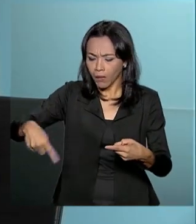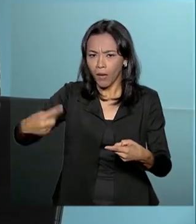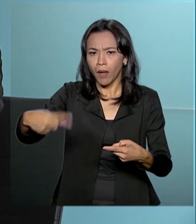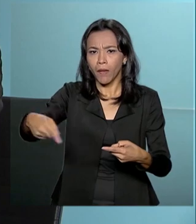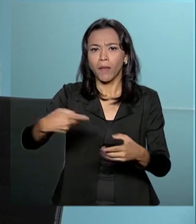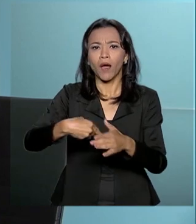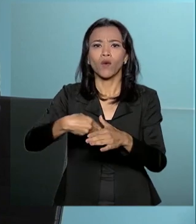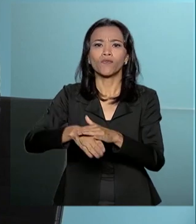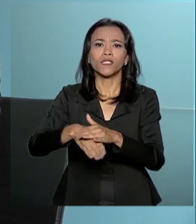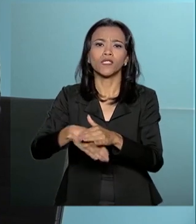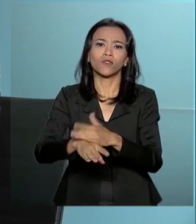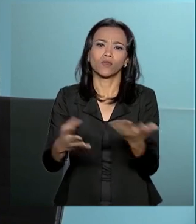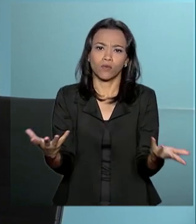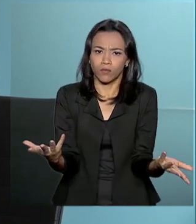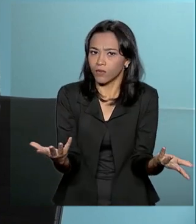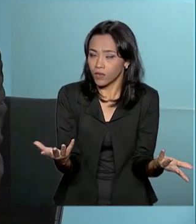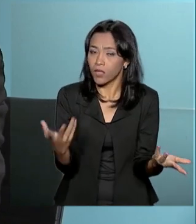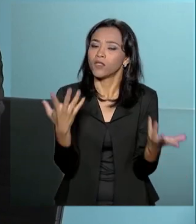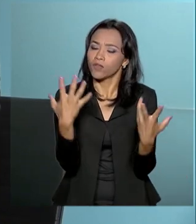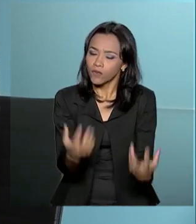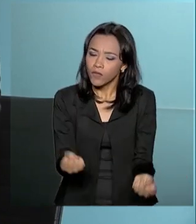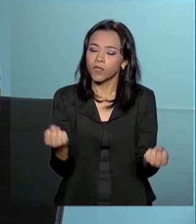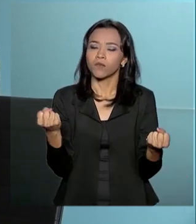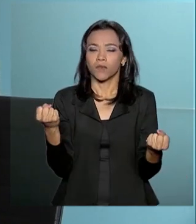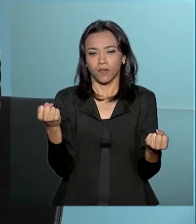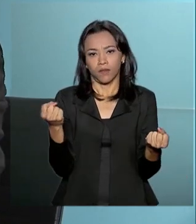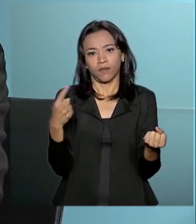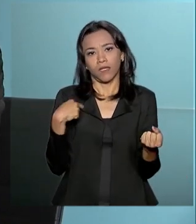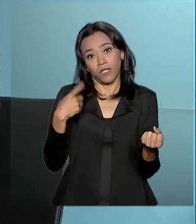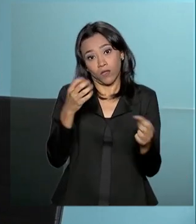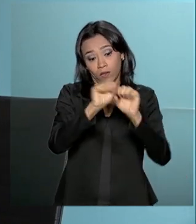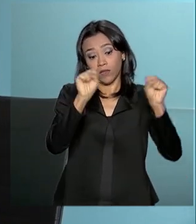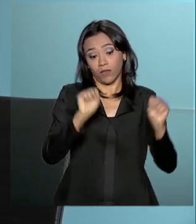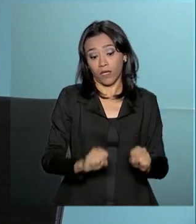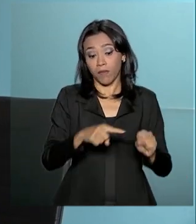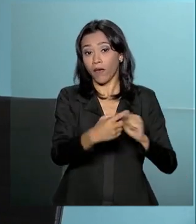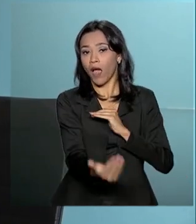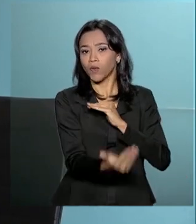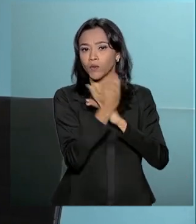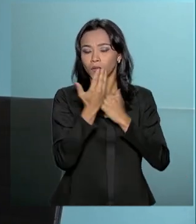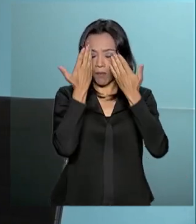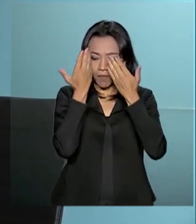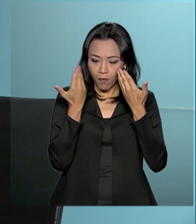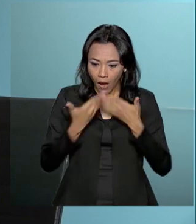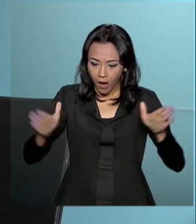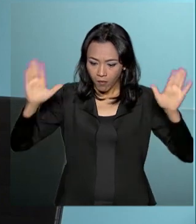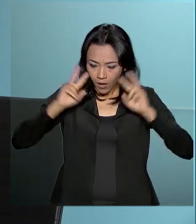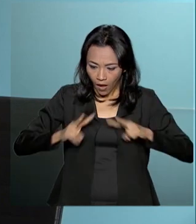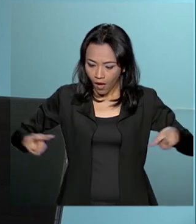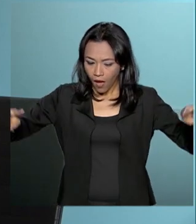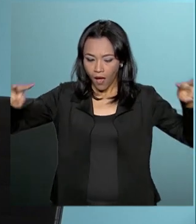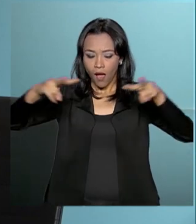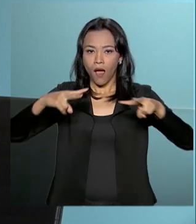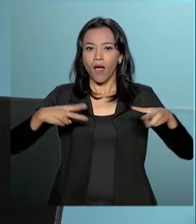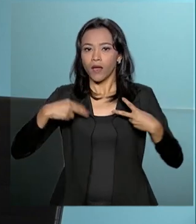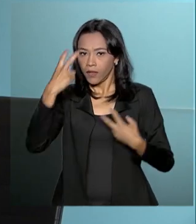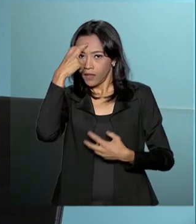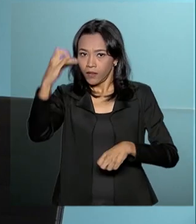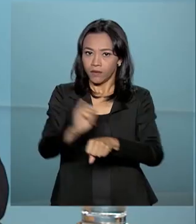fechar esses casos e eu acho que o sistema, ele nos permite ter uma visão mais ampla e atuar de forma mais inteligente.